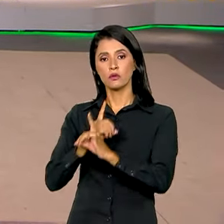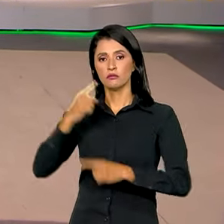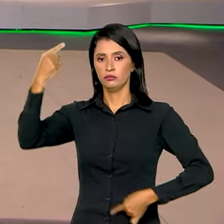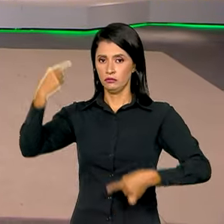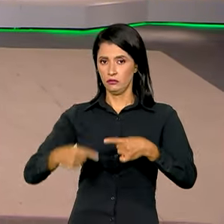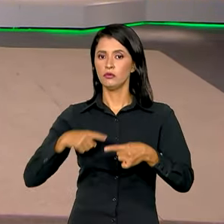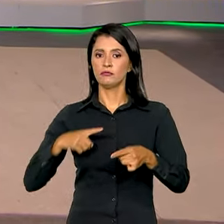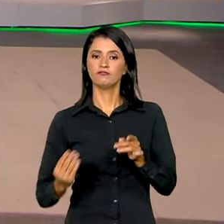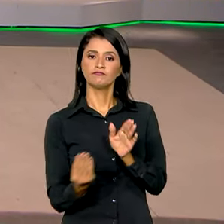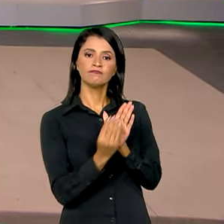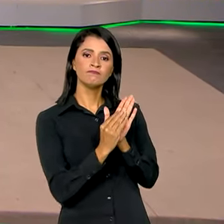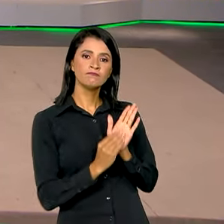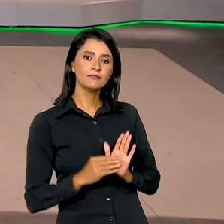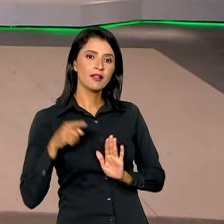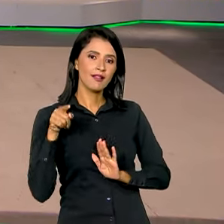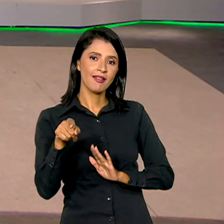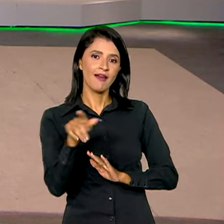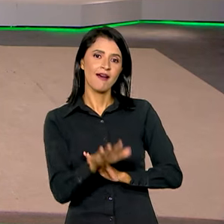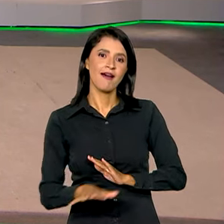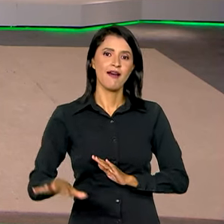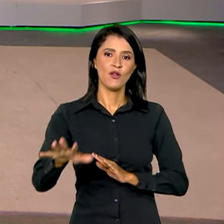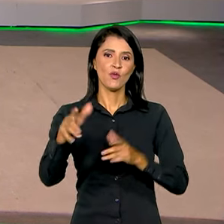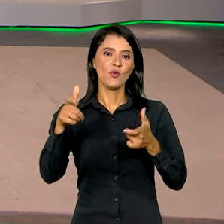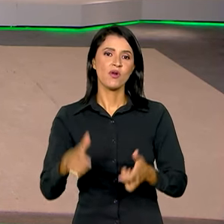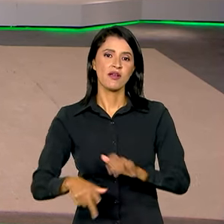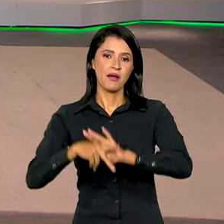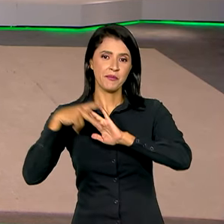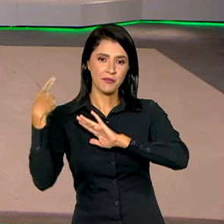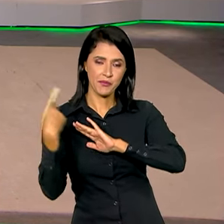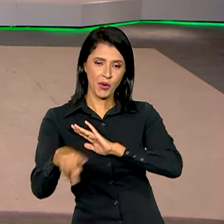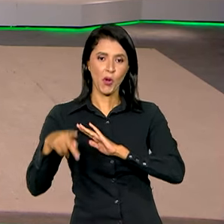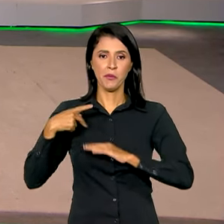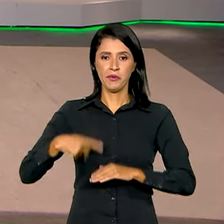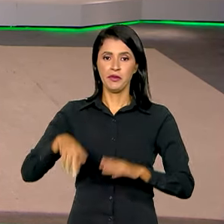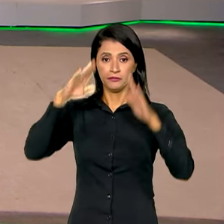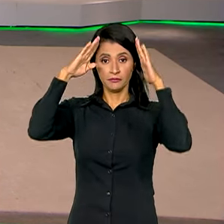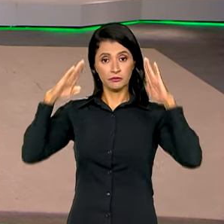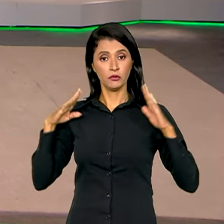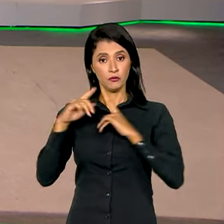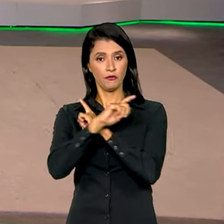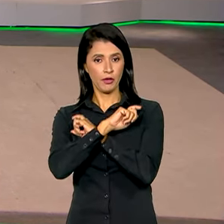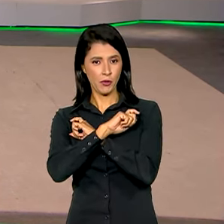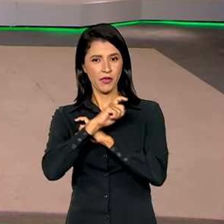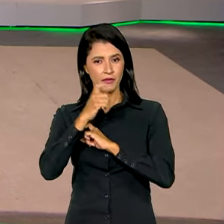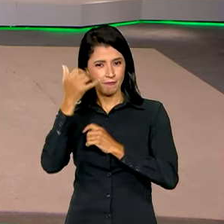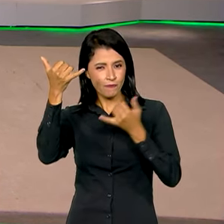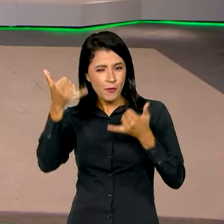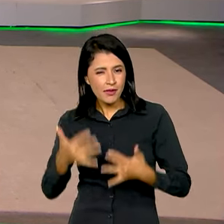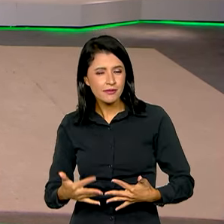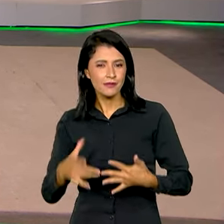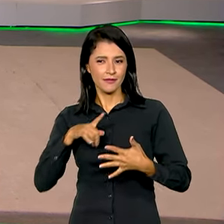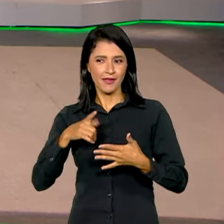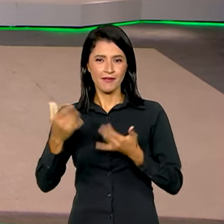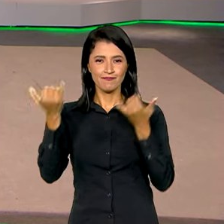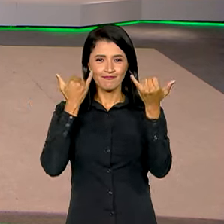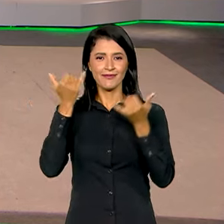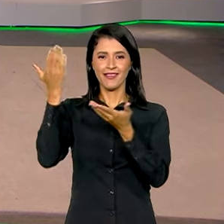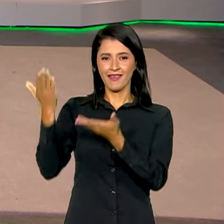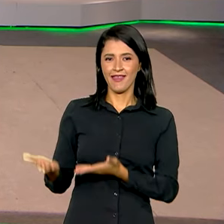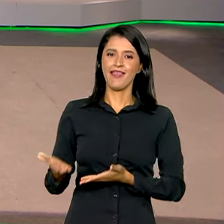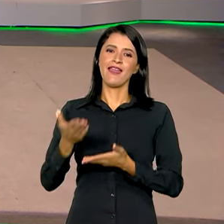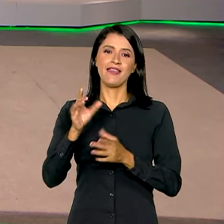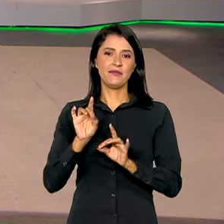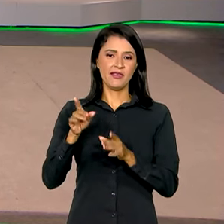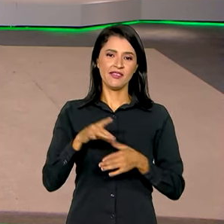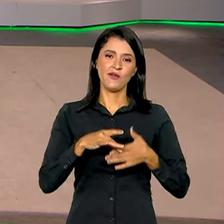compromissos de Lula na terra dos faraós. E quem tem mais informações sobre essa visita oficial do presidente Lula é a enviada